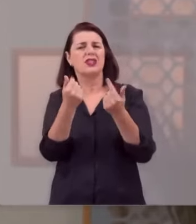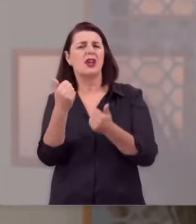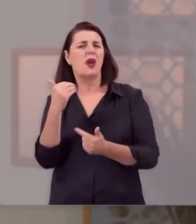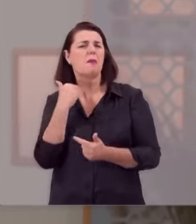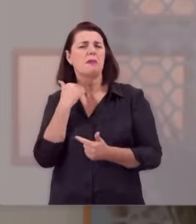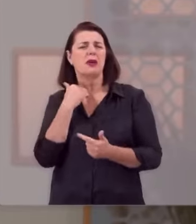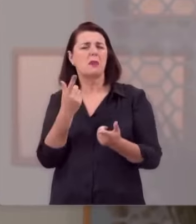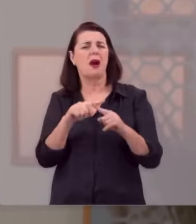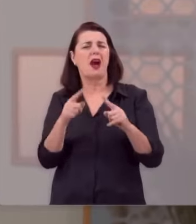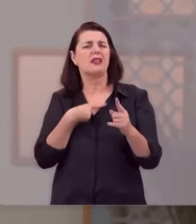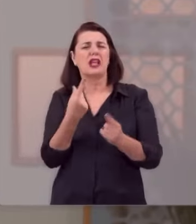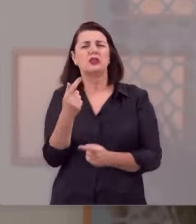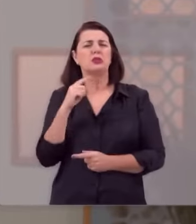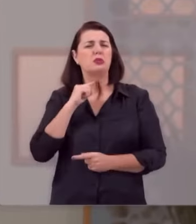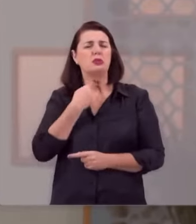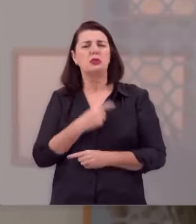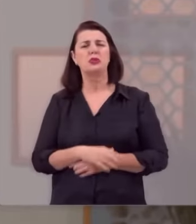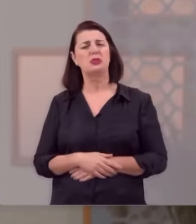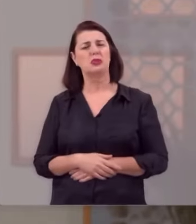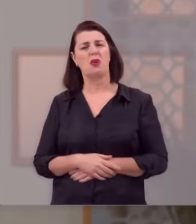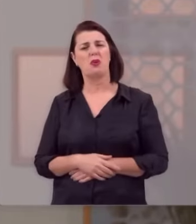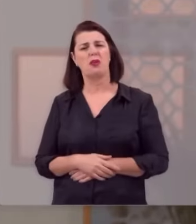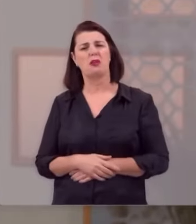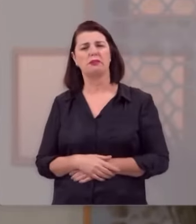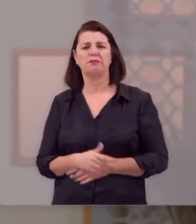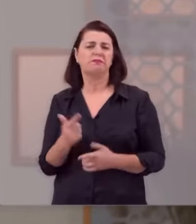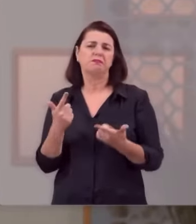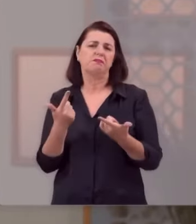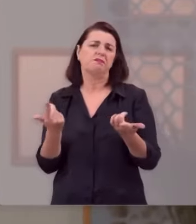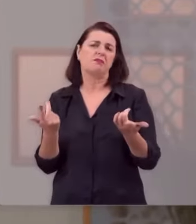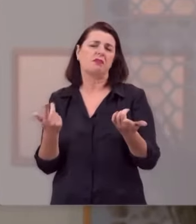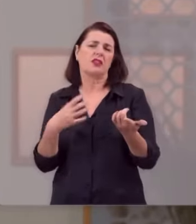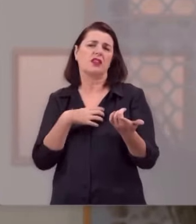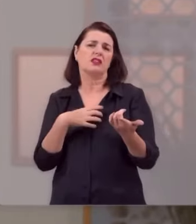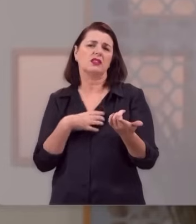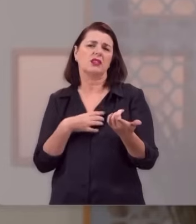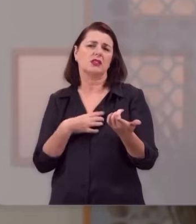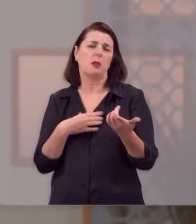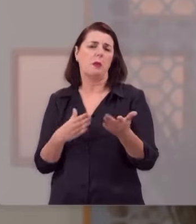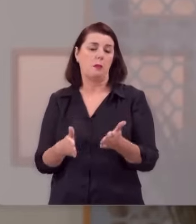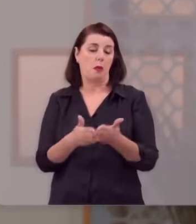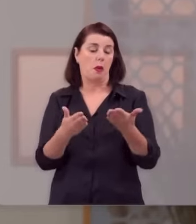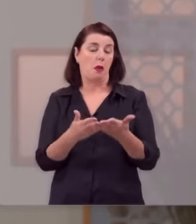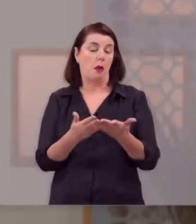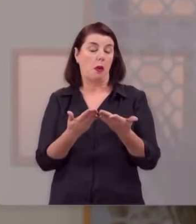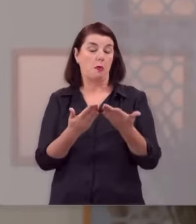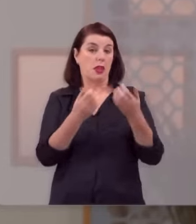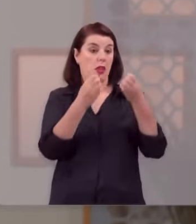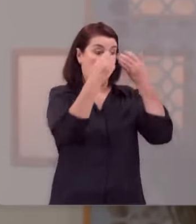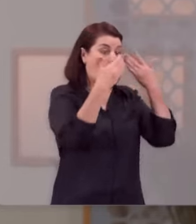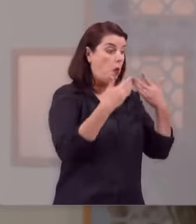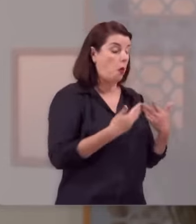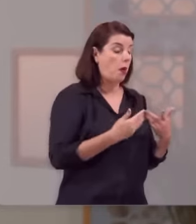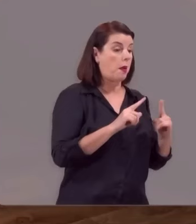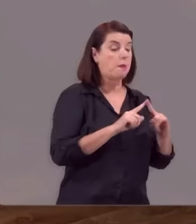Não faz sentido. Por isso é melhor, diz a Bíblia, você ser um pobre honrado do que ser um rico desonesto.